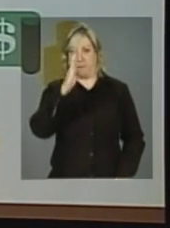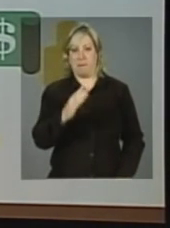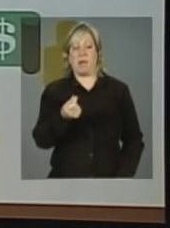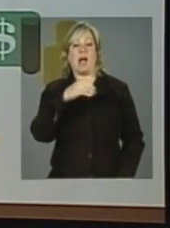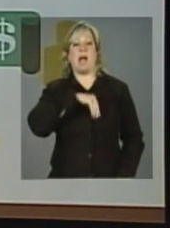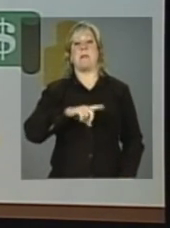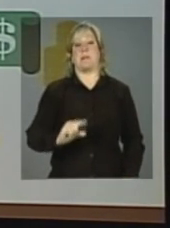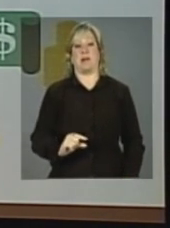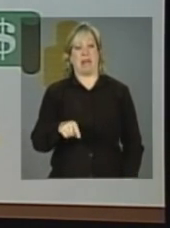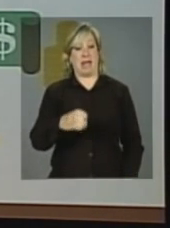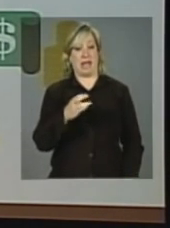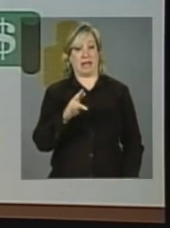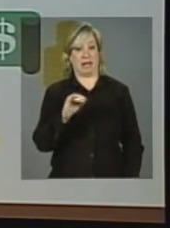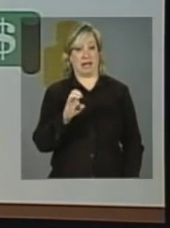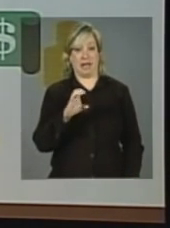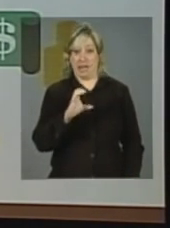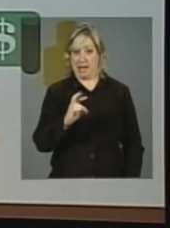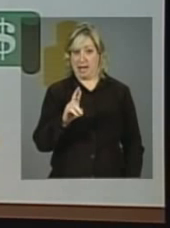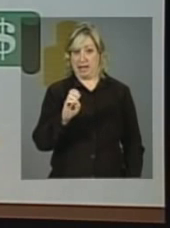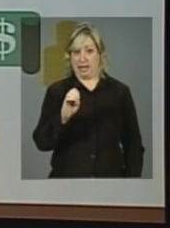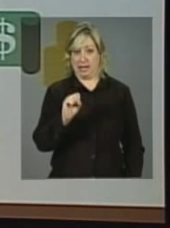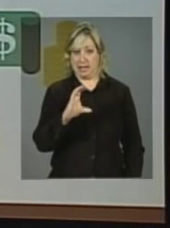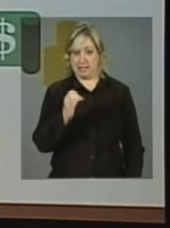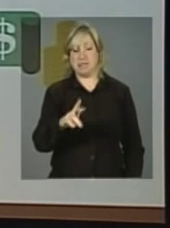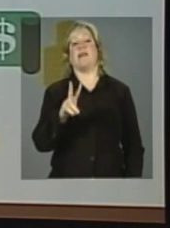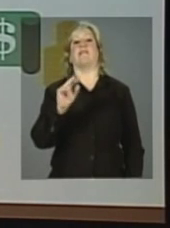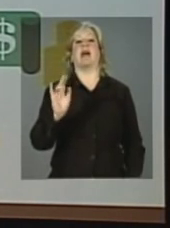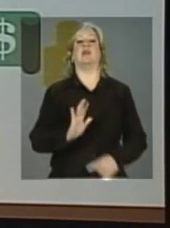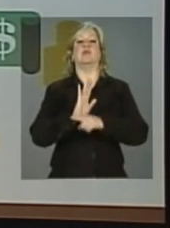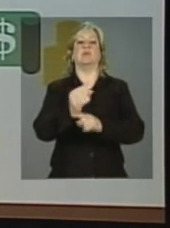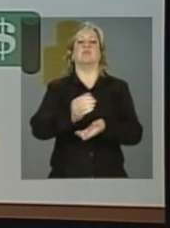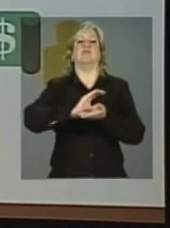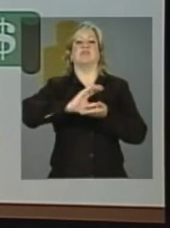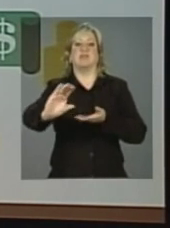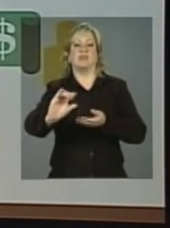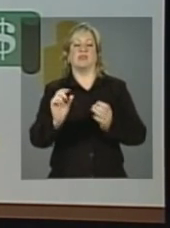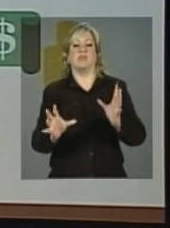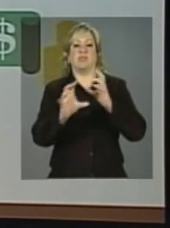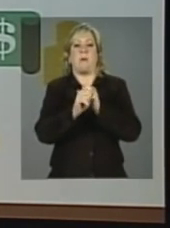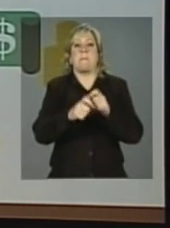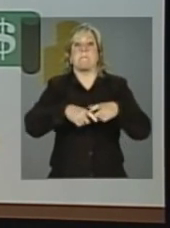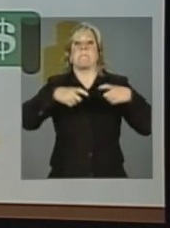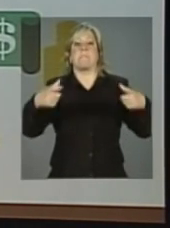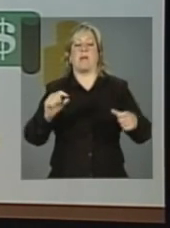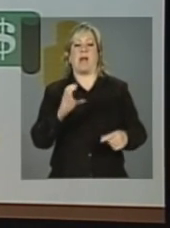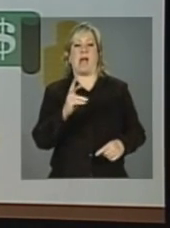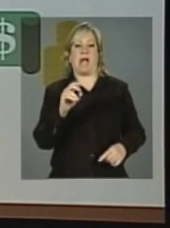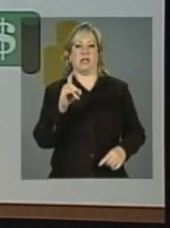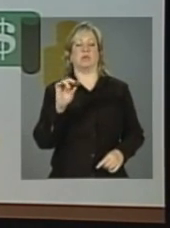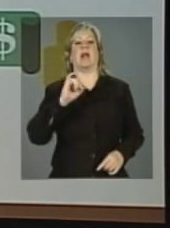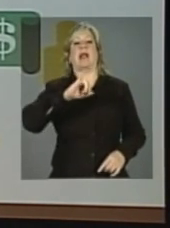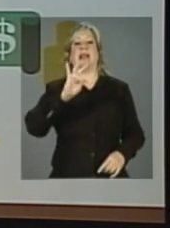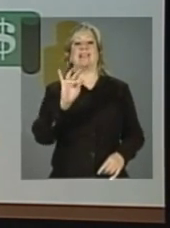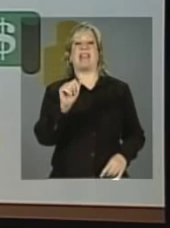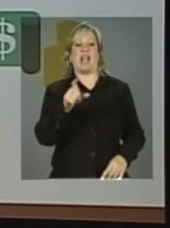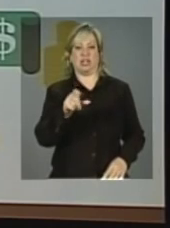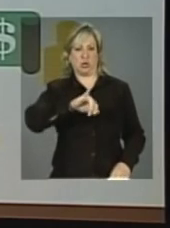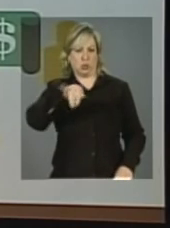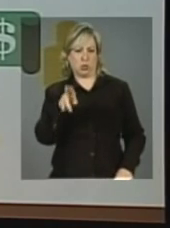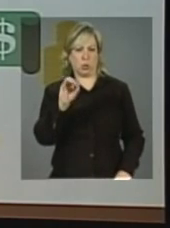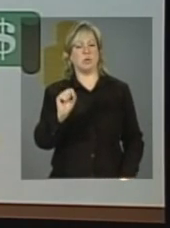O Crescer vai dar mais recursos, um volume maior de crédito, com uma taxa de juros